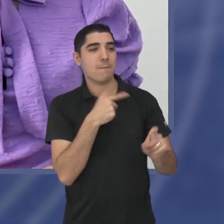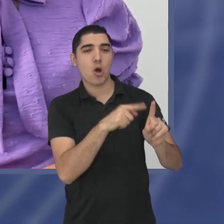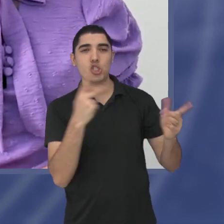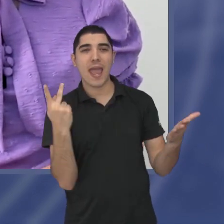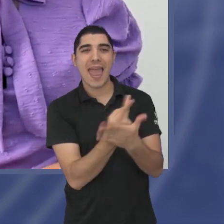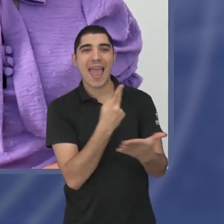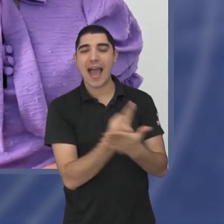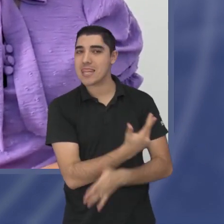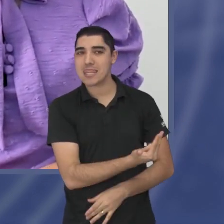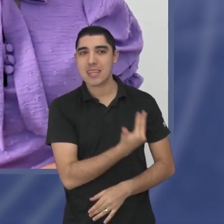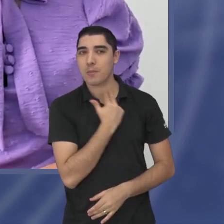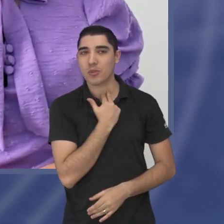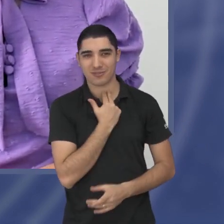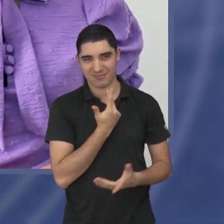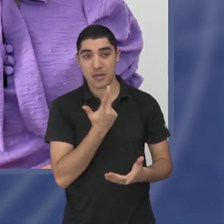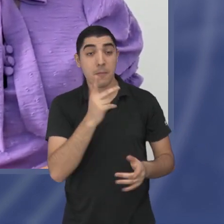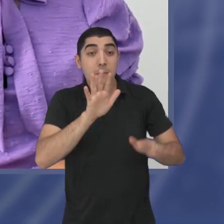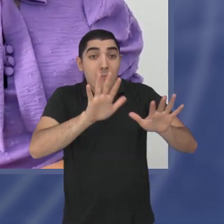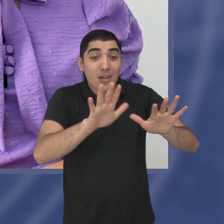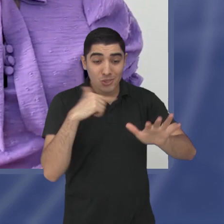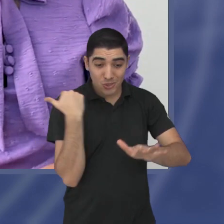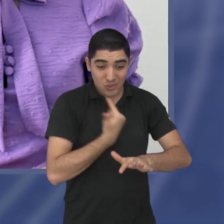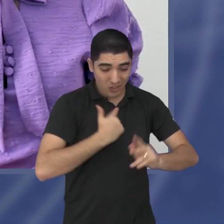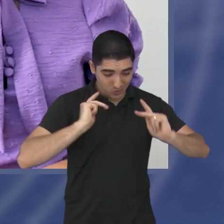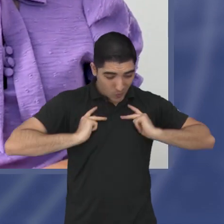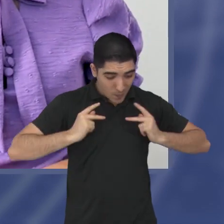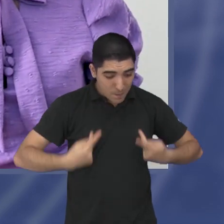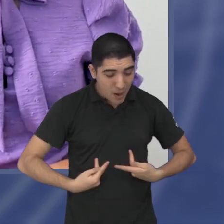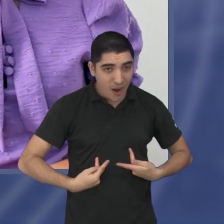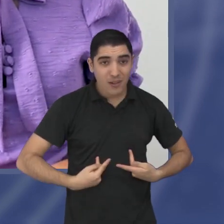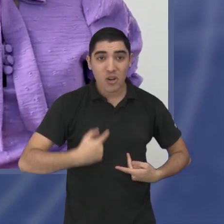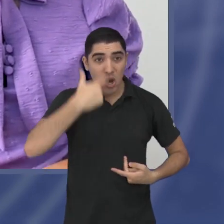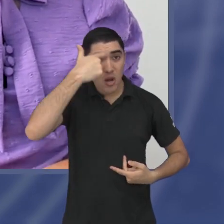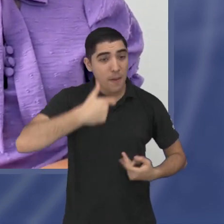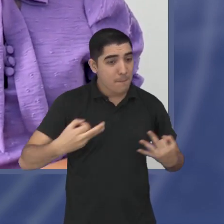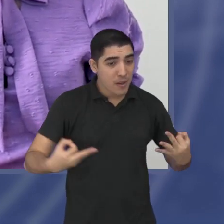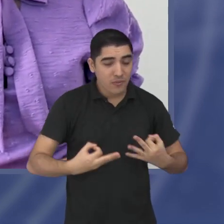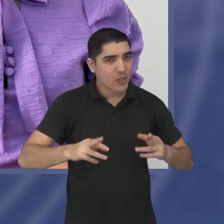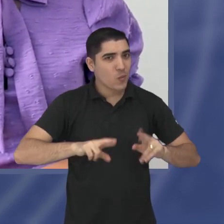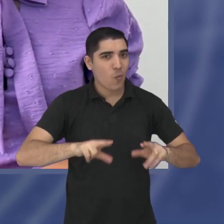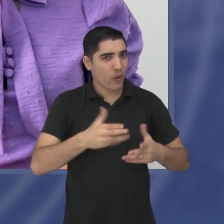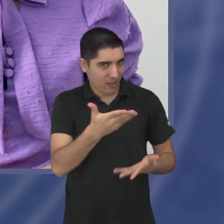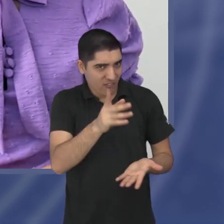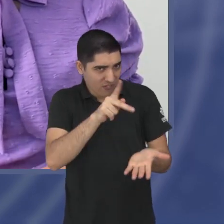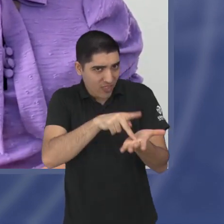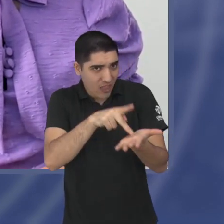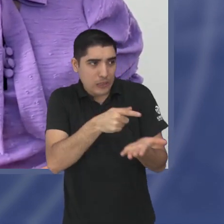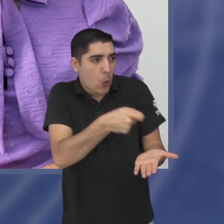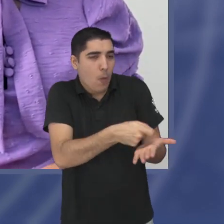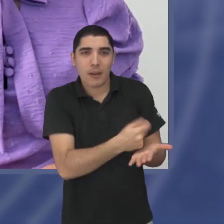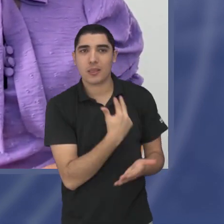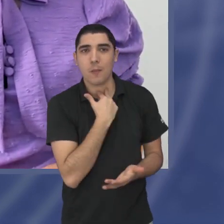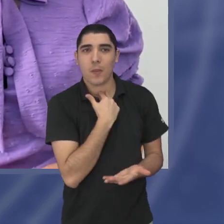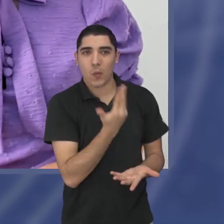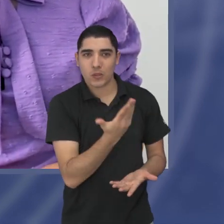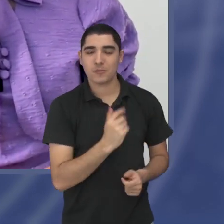dar um esbarro. Somos imperfeitos, né? Como ser humano, somos imperfeitos. Não dá para cobrar isso.